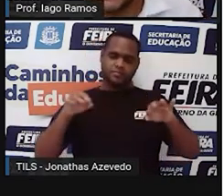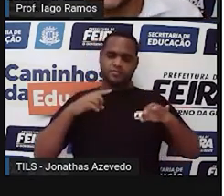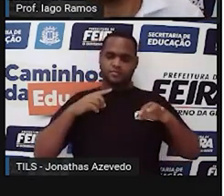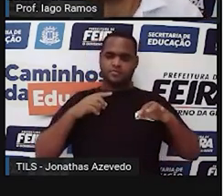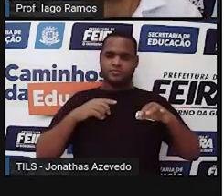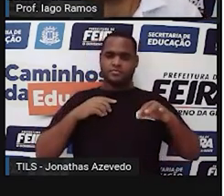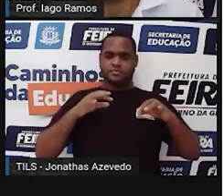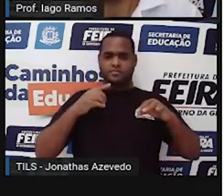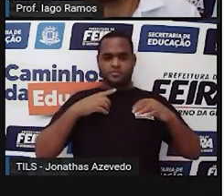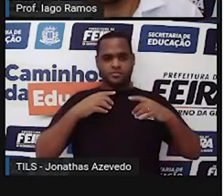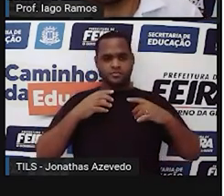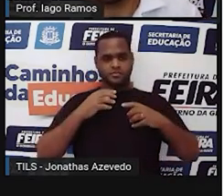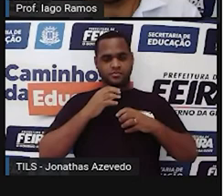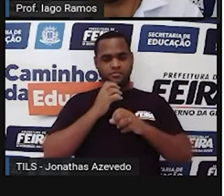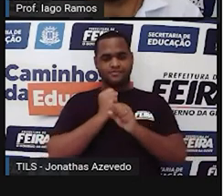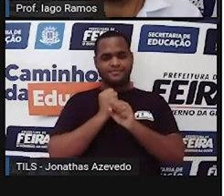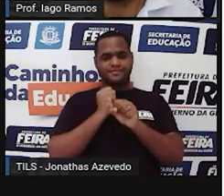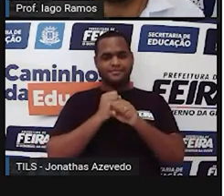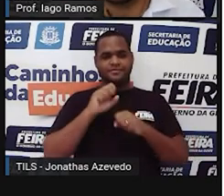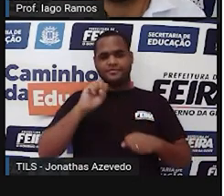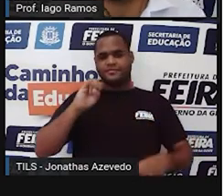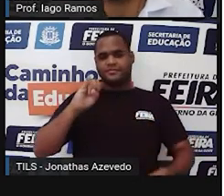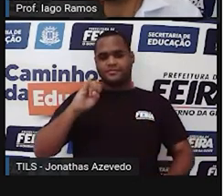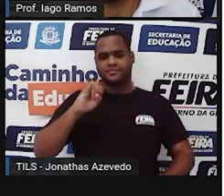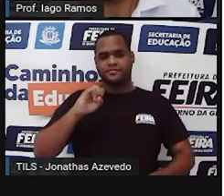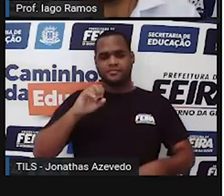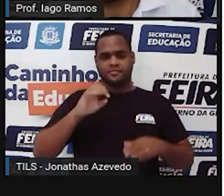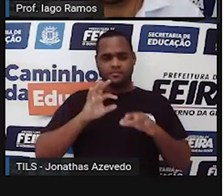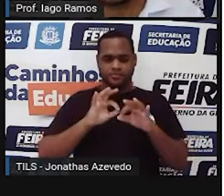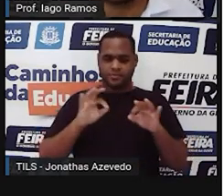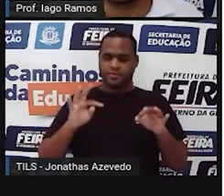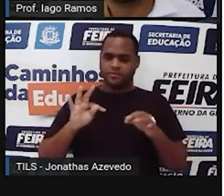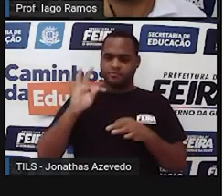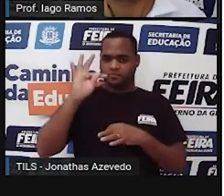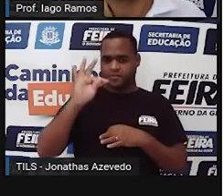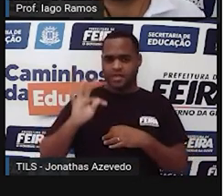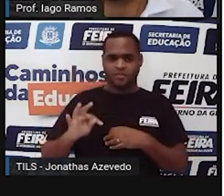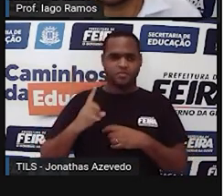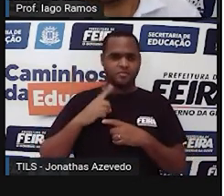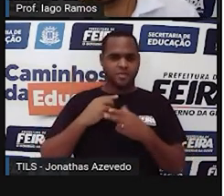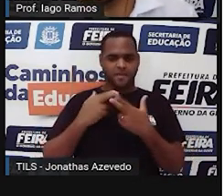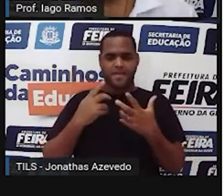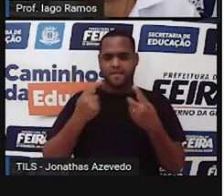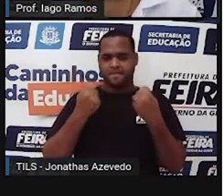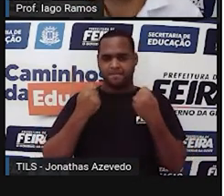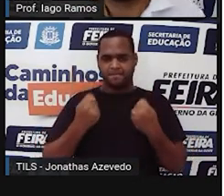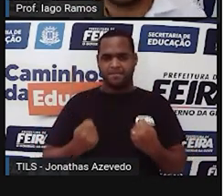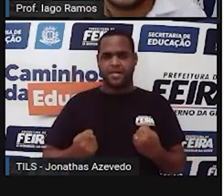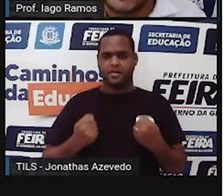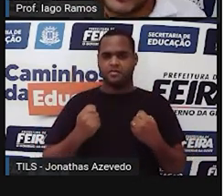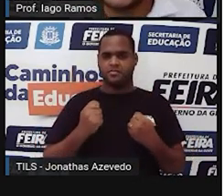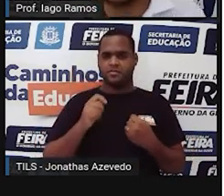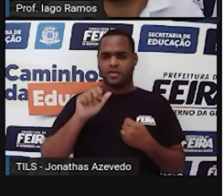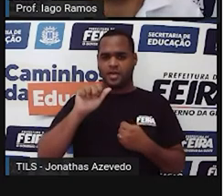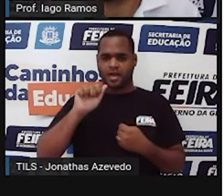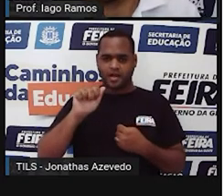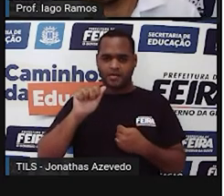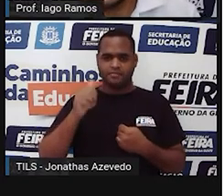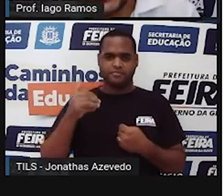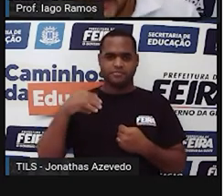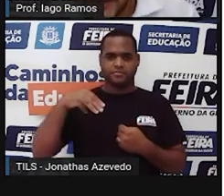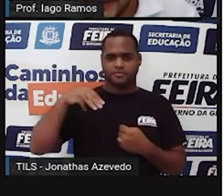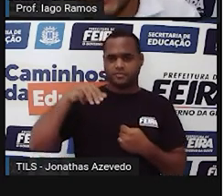Catalogadas pelo SI. É o comprimento, o tempo, a temperatura, a massa, corrente elétrica,